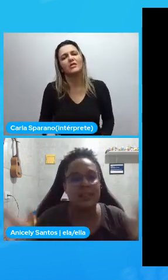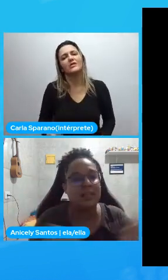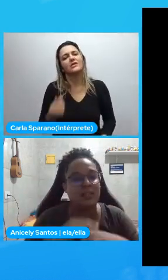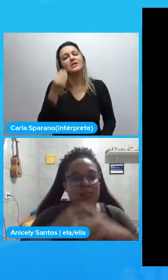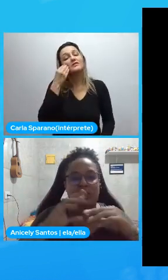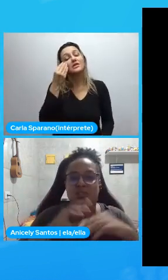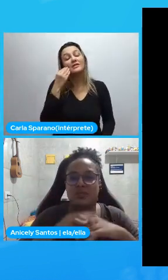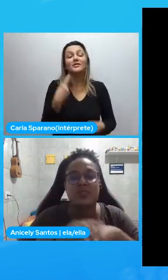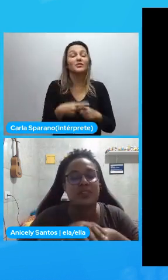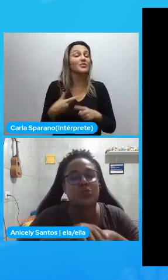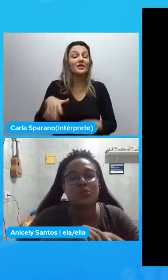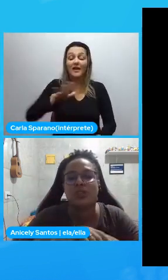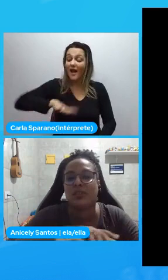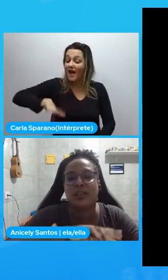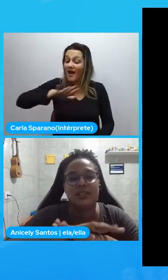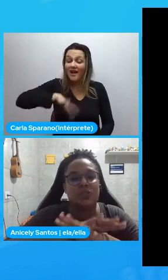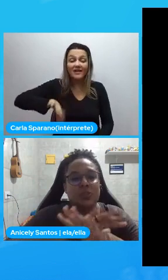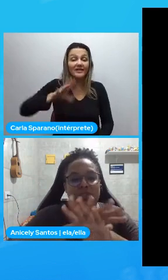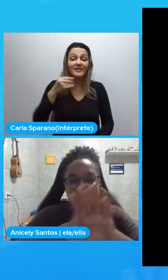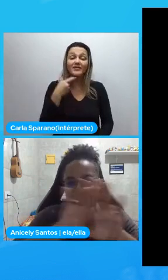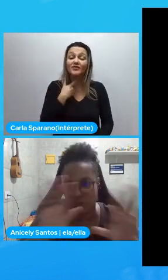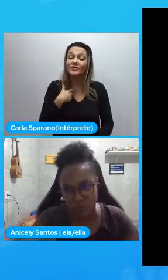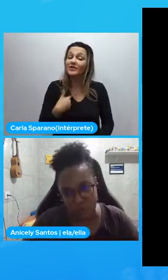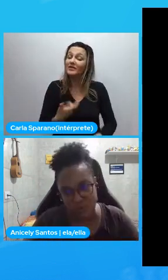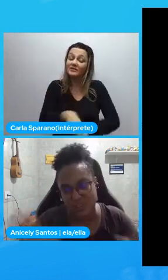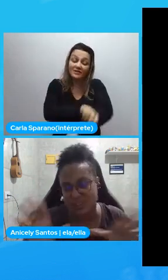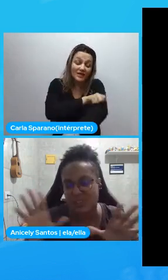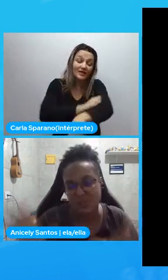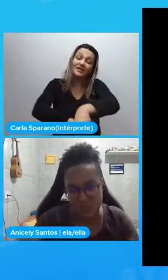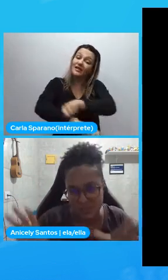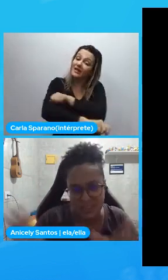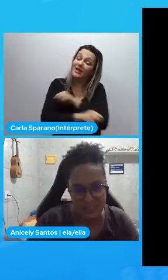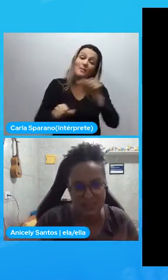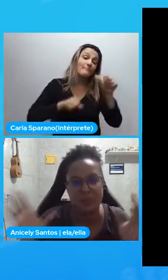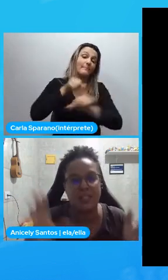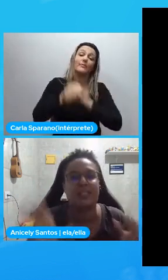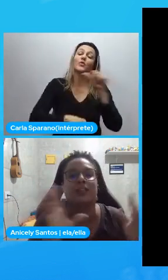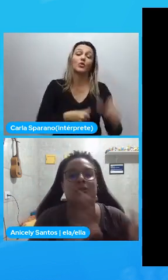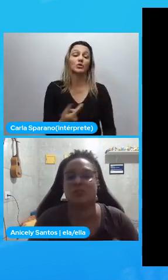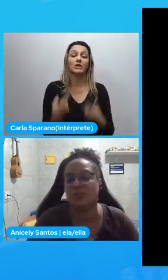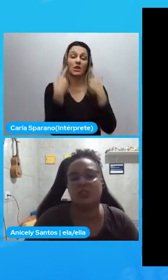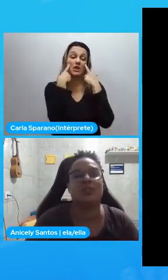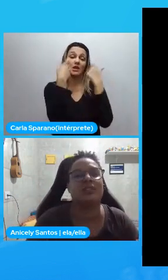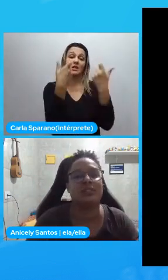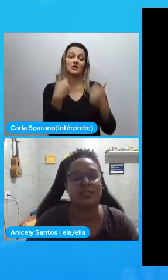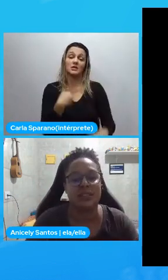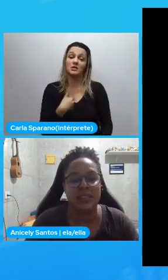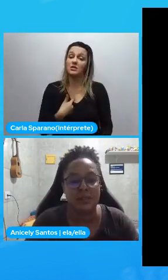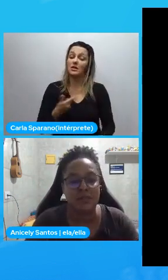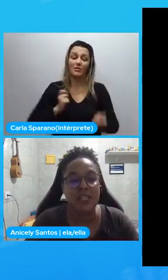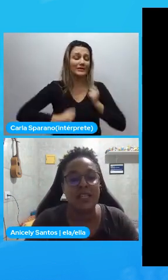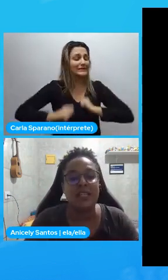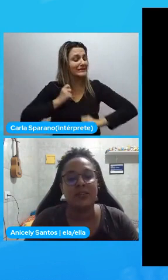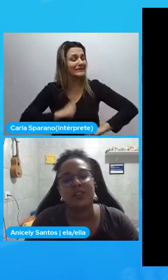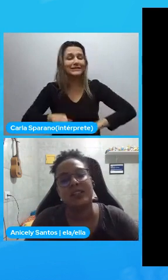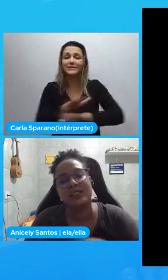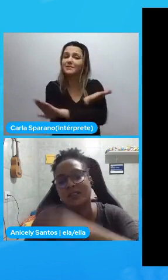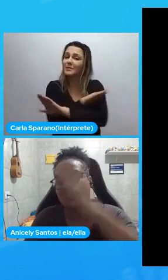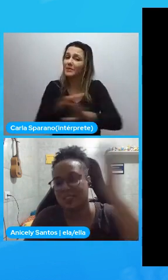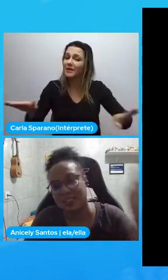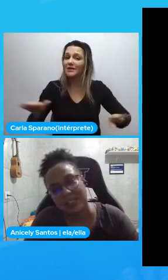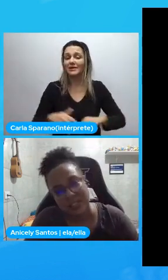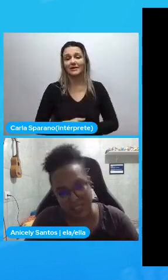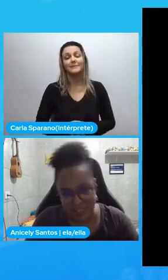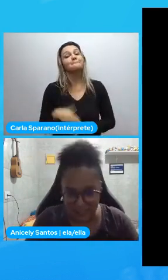mudar de áreas. Mudar fazer tudo. Eu estava disposta a tudo. Que fosse interessante para que eu não tivesse crise de ansiedade. E foi